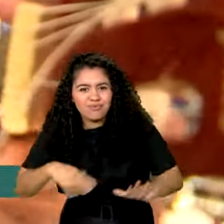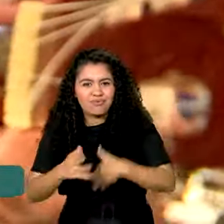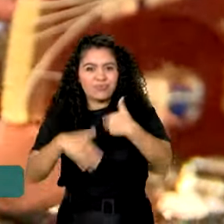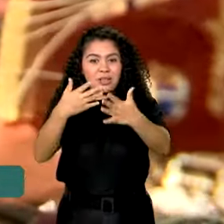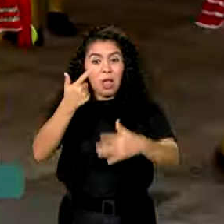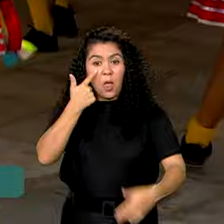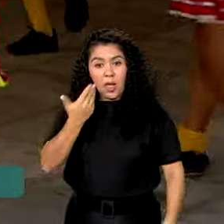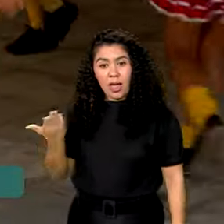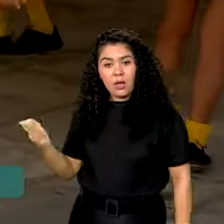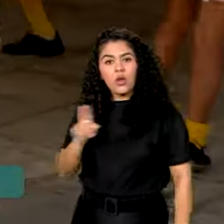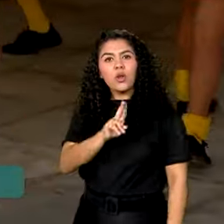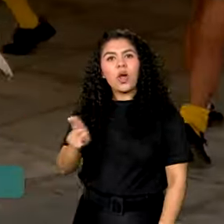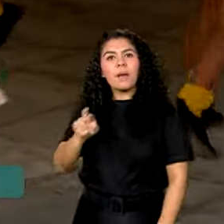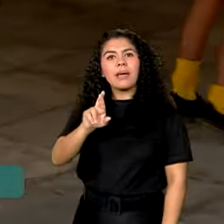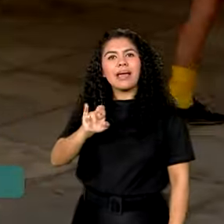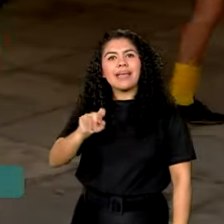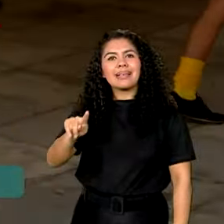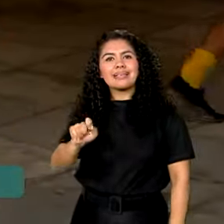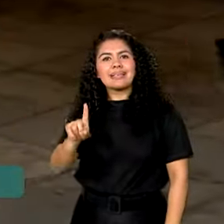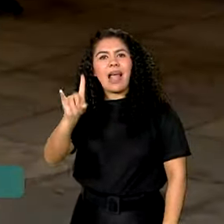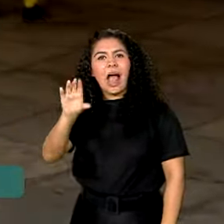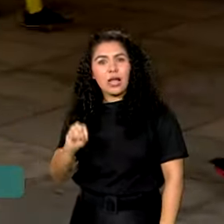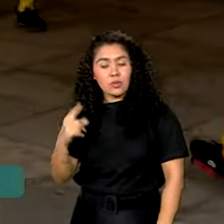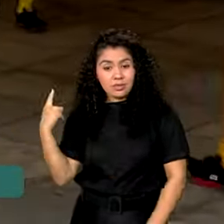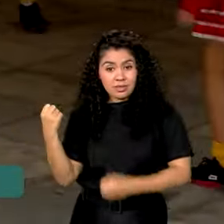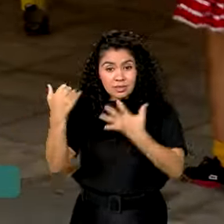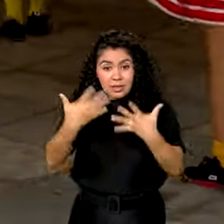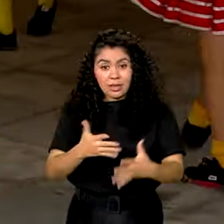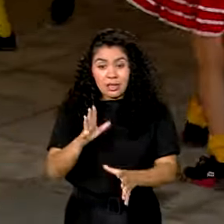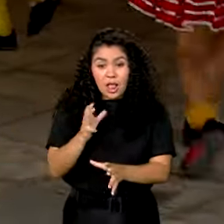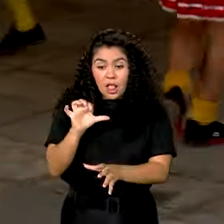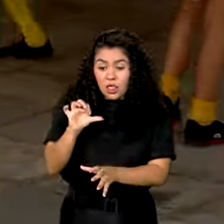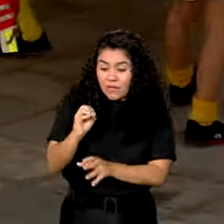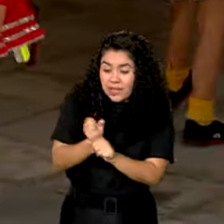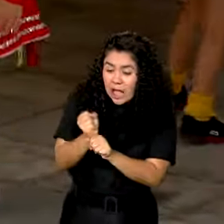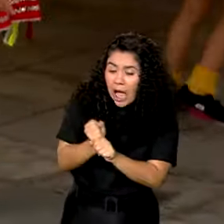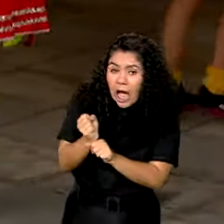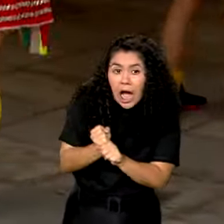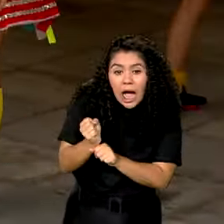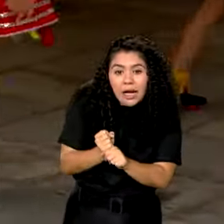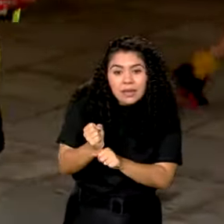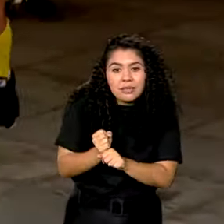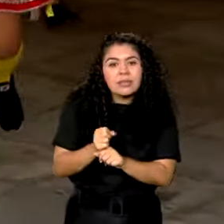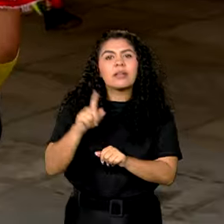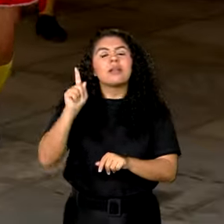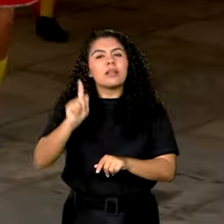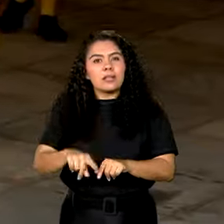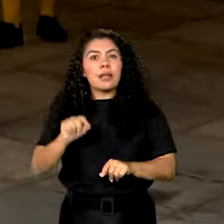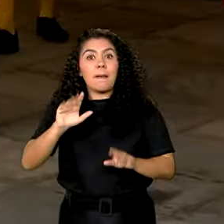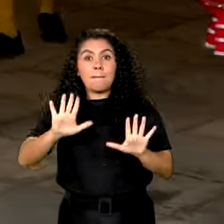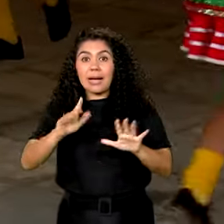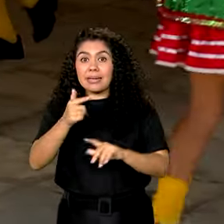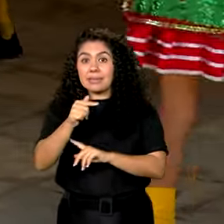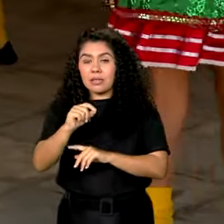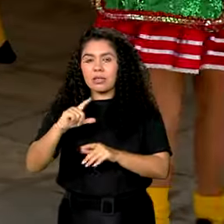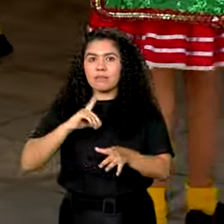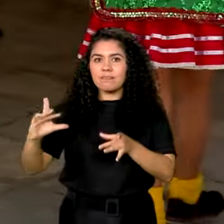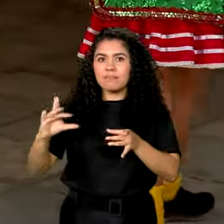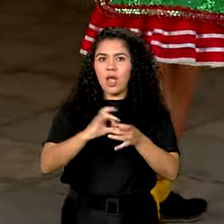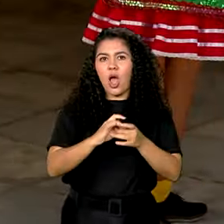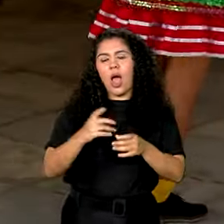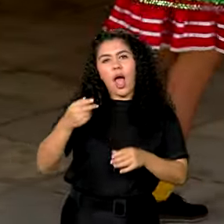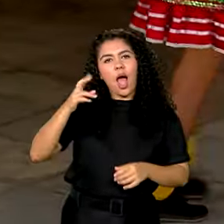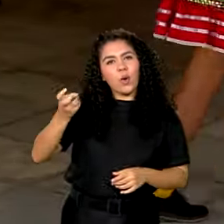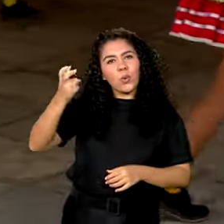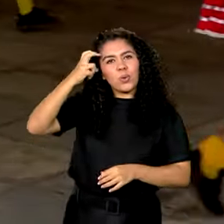reisado. São 90 anos de idade, 70 deles dedicados à cultura popular. Mestre Aldenir tem